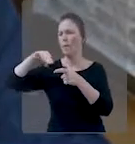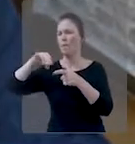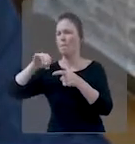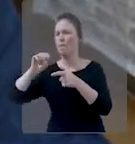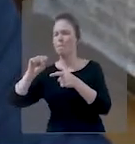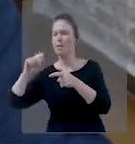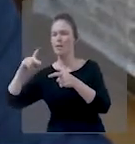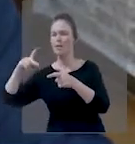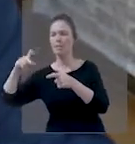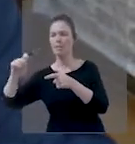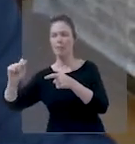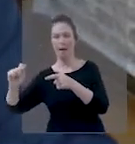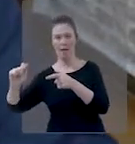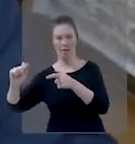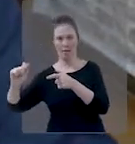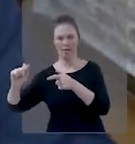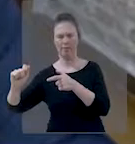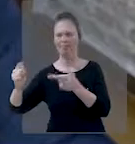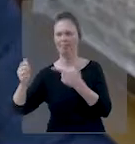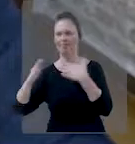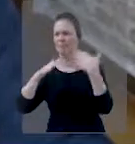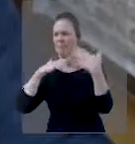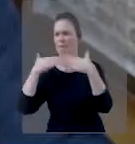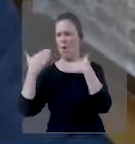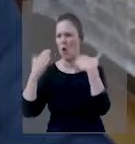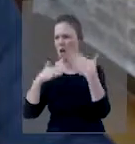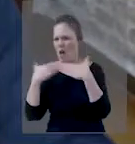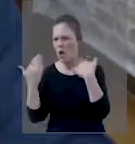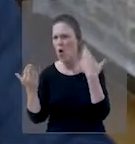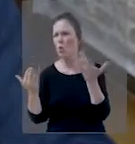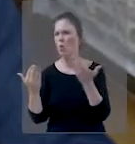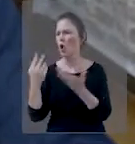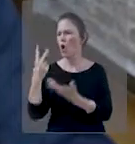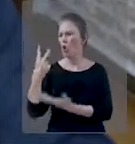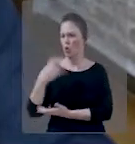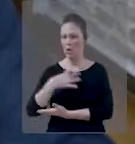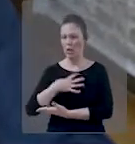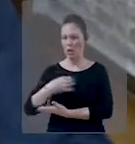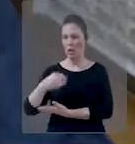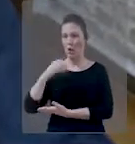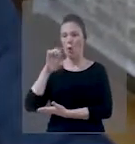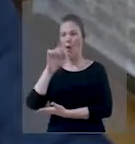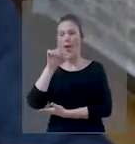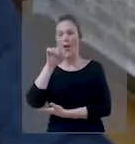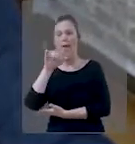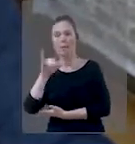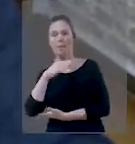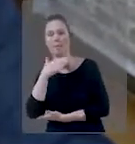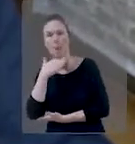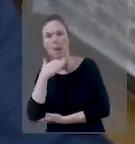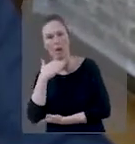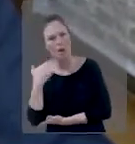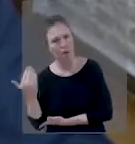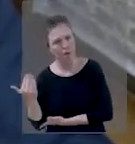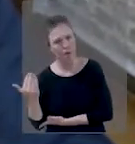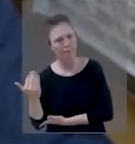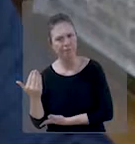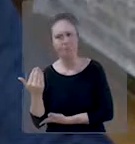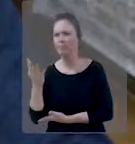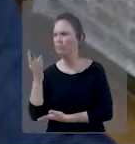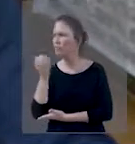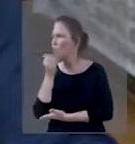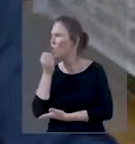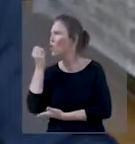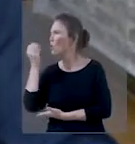Mispa. O povo de Israel perdeu a Arca da Aliança morreu os dois filhos do sacerdote Eli que era o Fini e